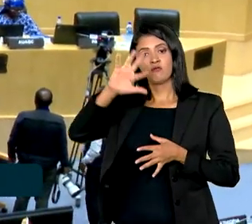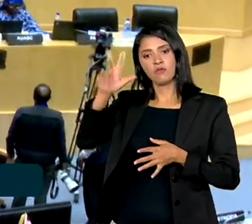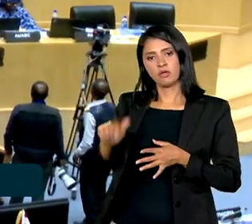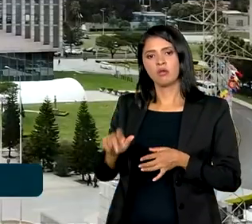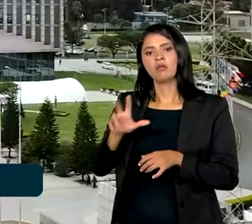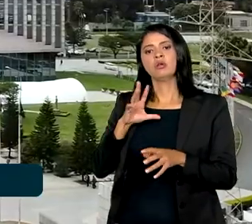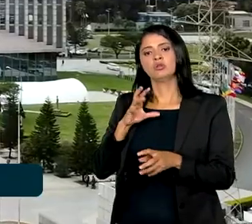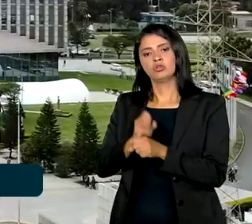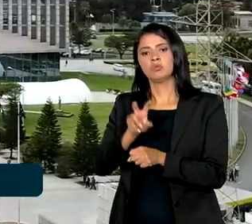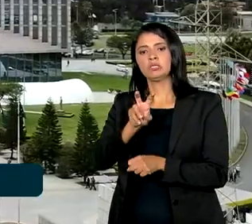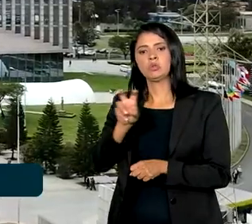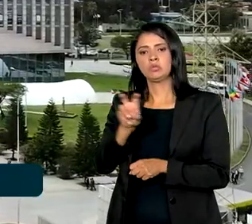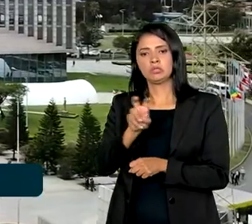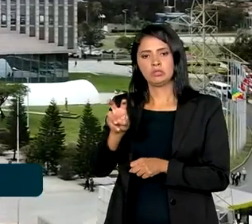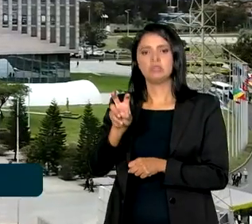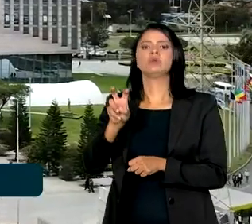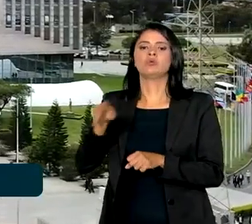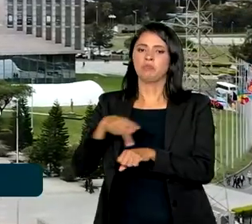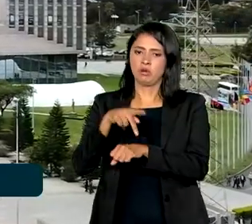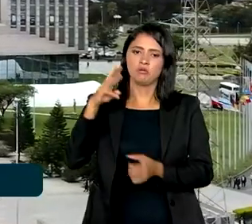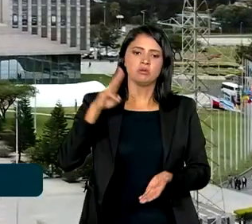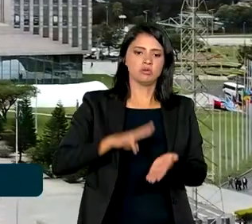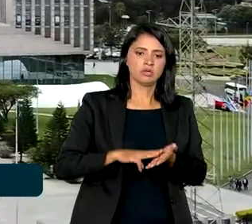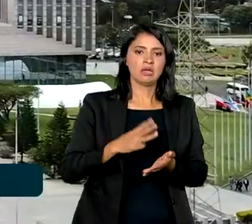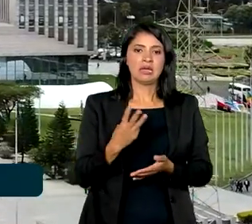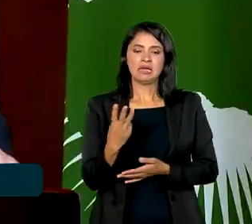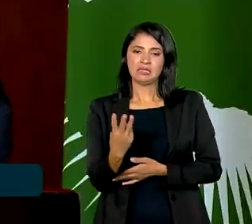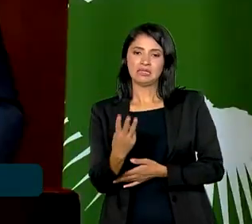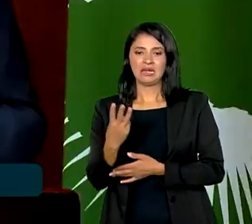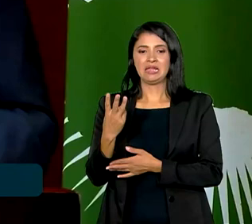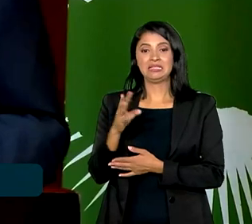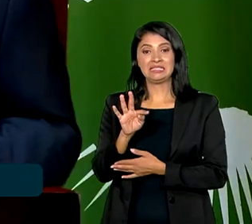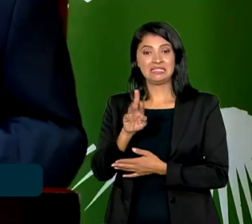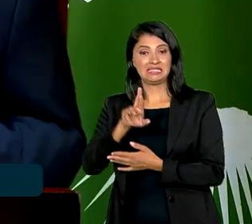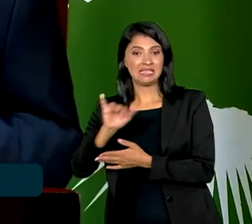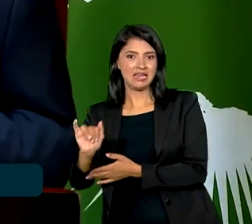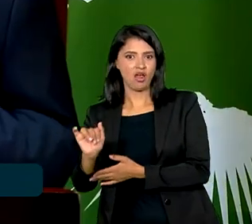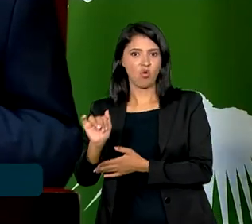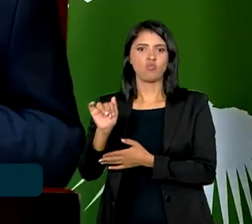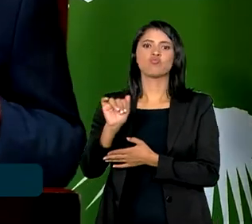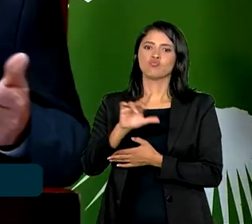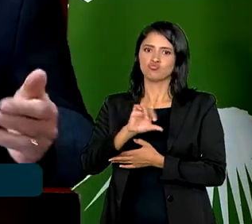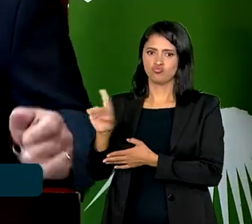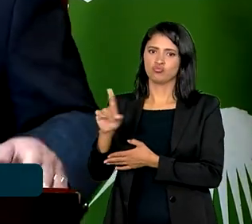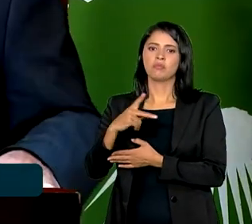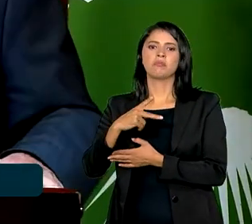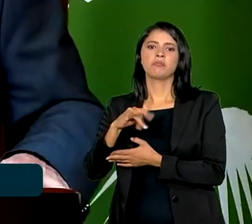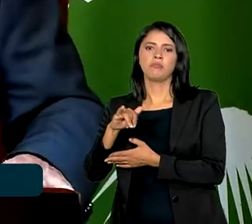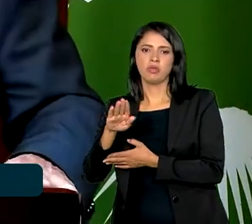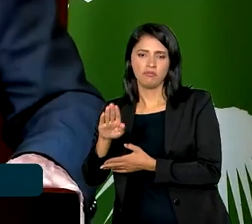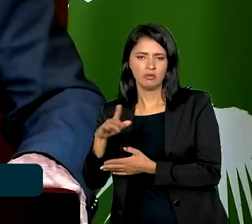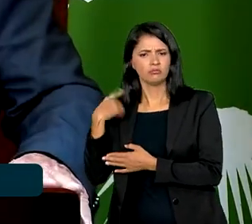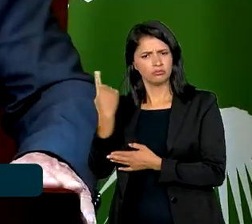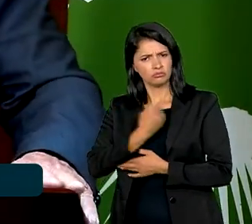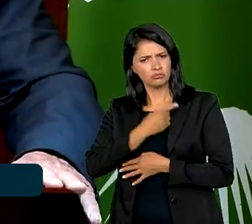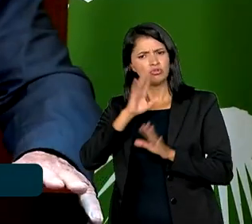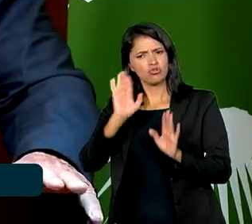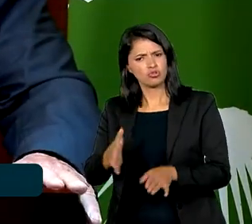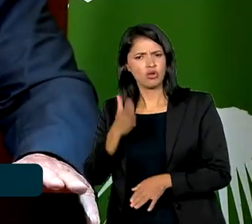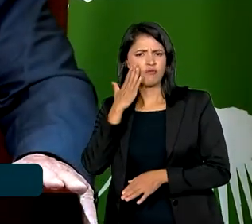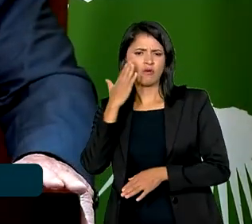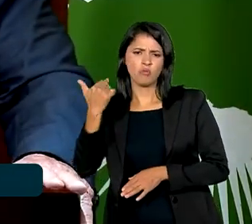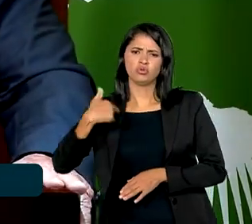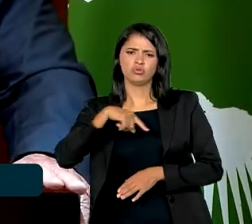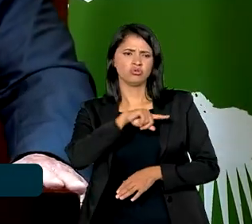países membros e 3 trilhões de dólares de PIB. Nós já fomos conhecidos pelo planeta fora como os